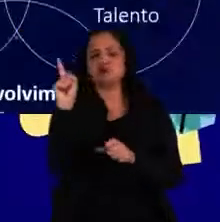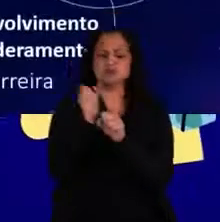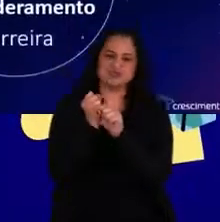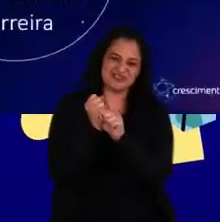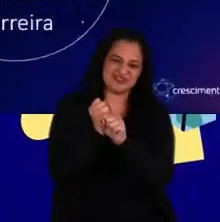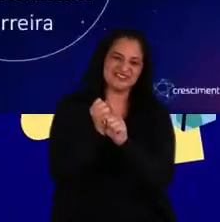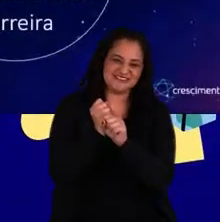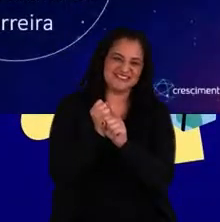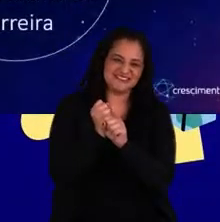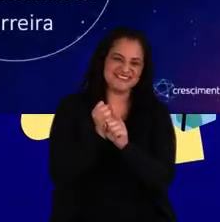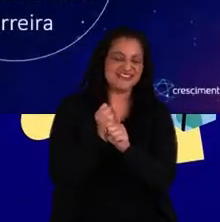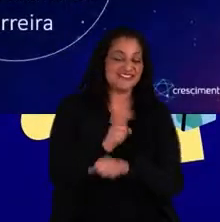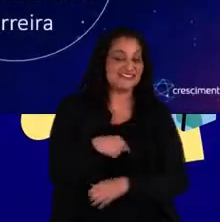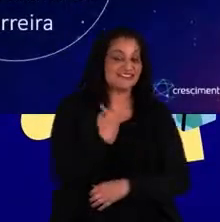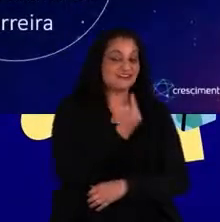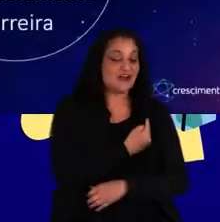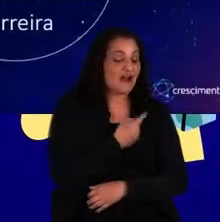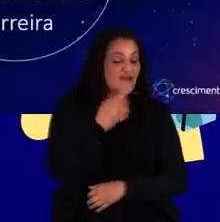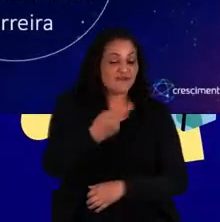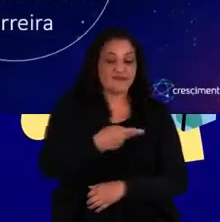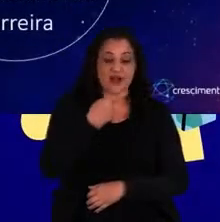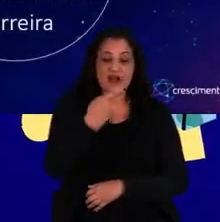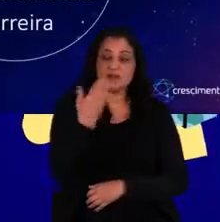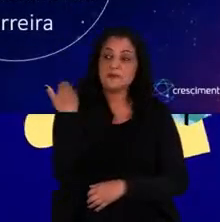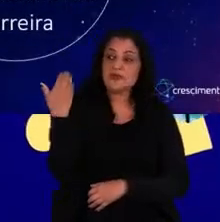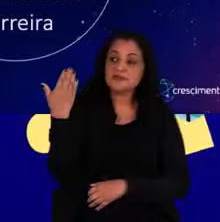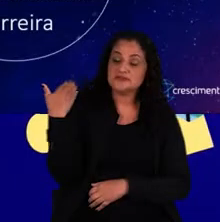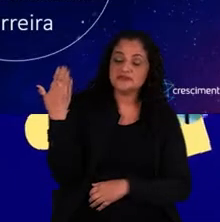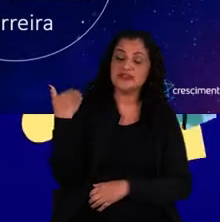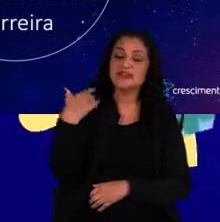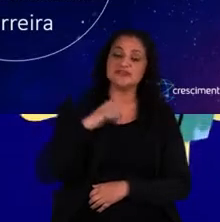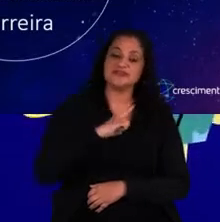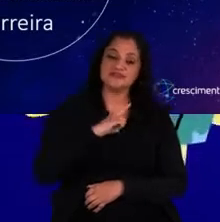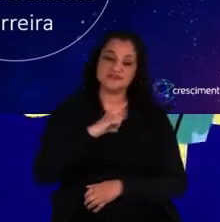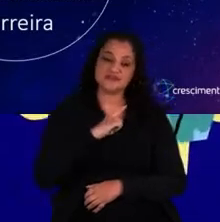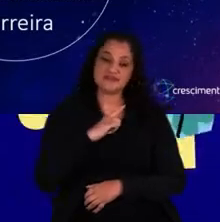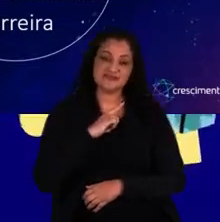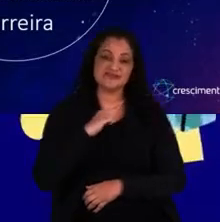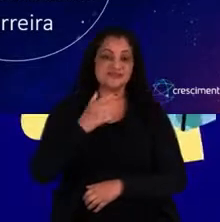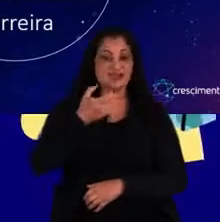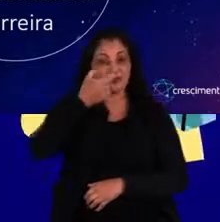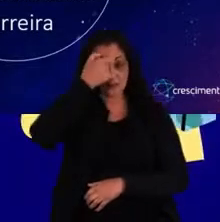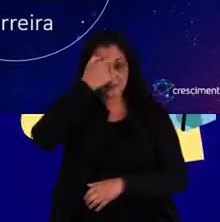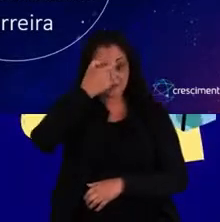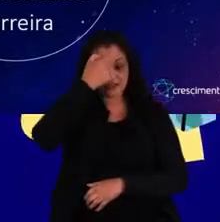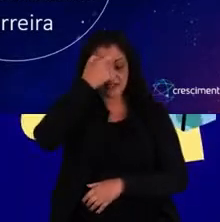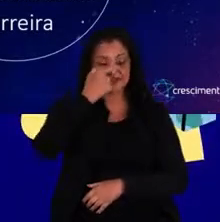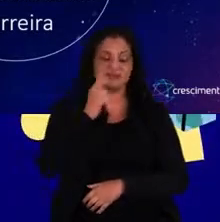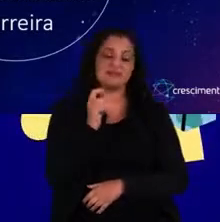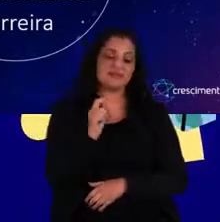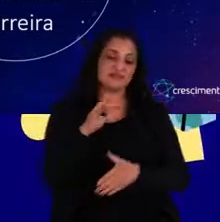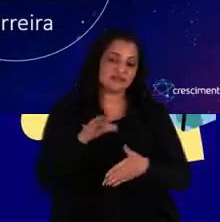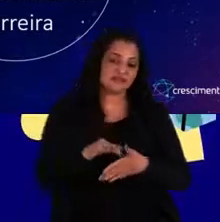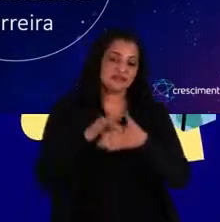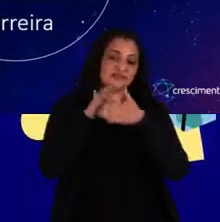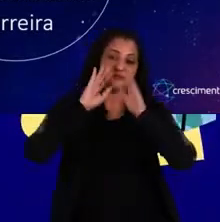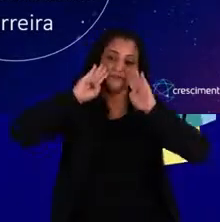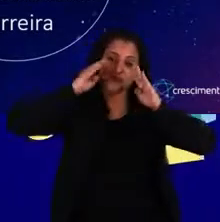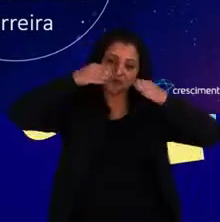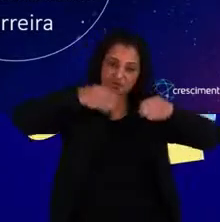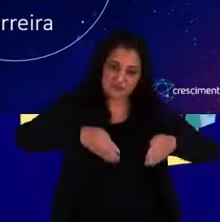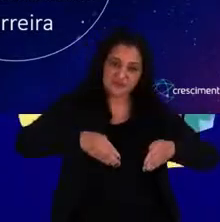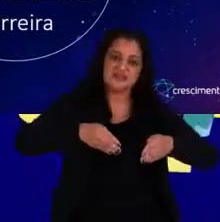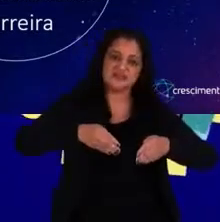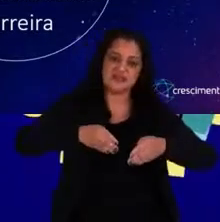anos. Então a gente diz muito que lá no passado nós tínhamos uma mentalidade da liderança